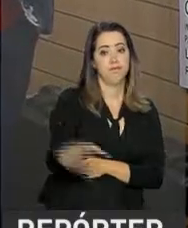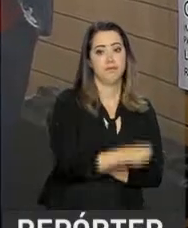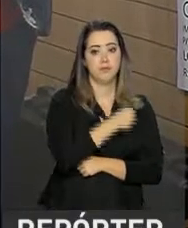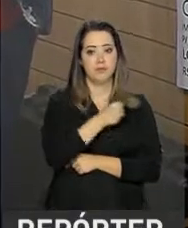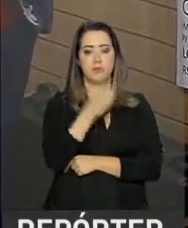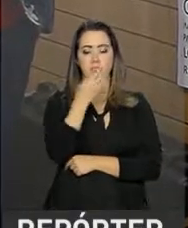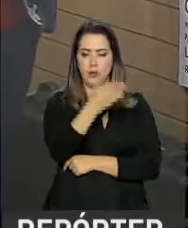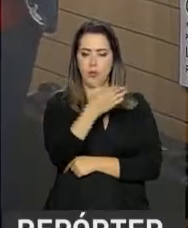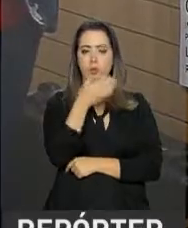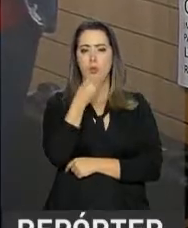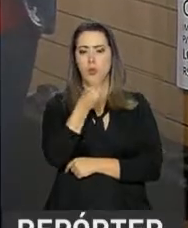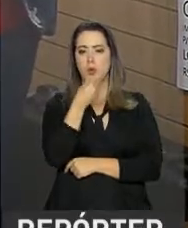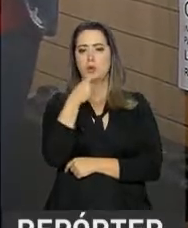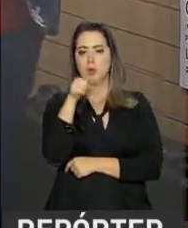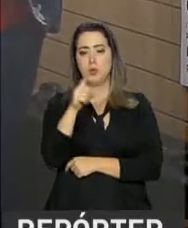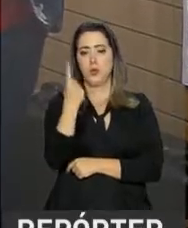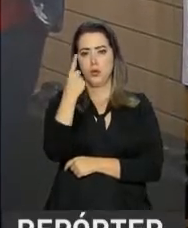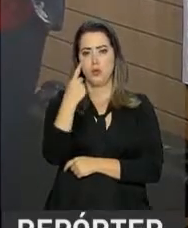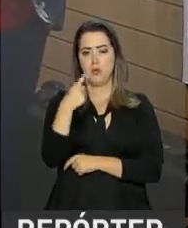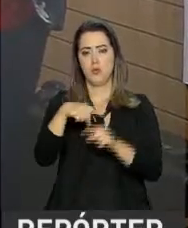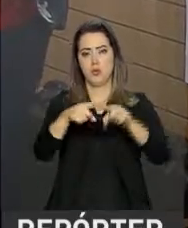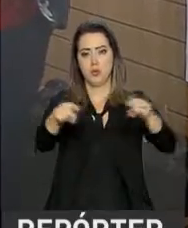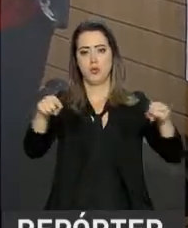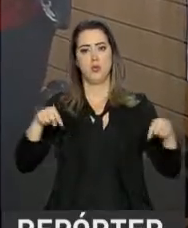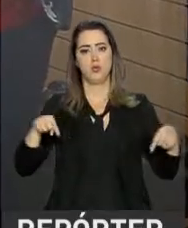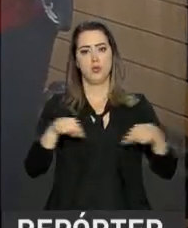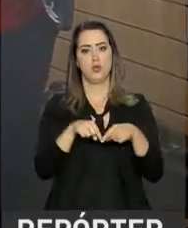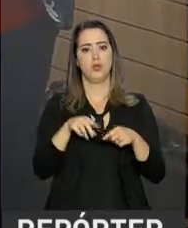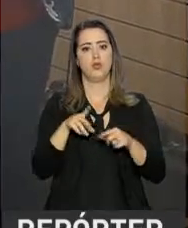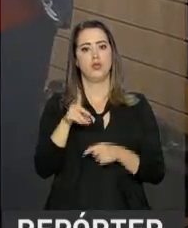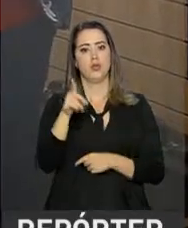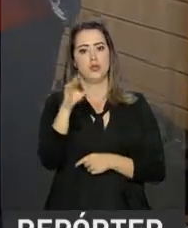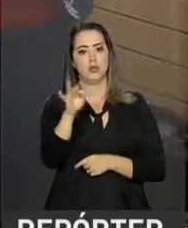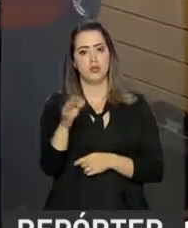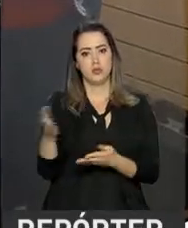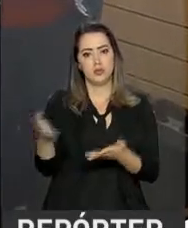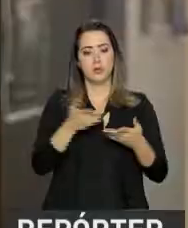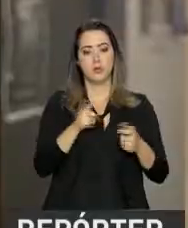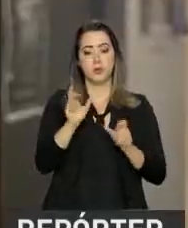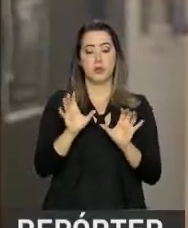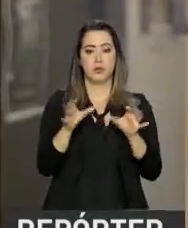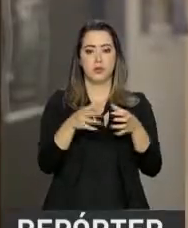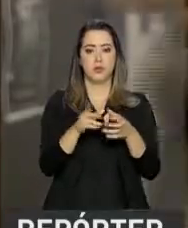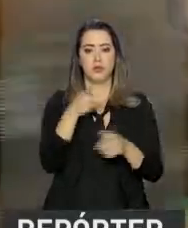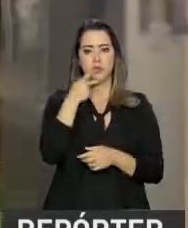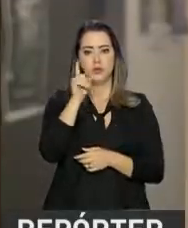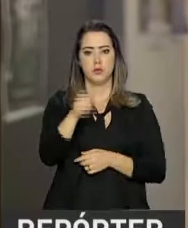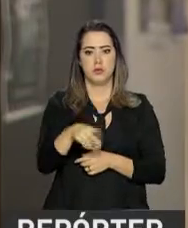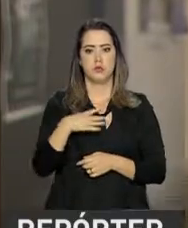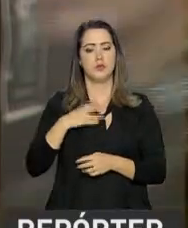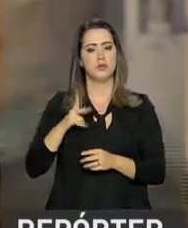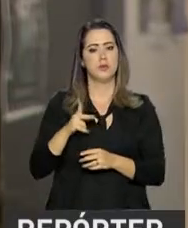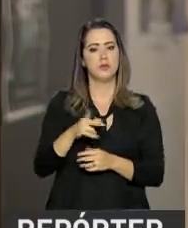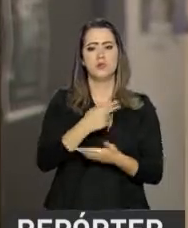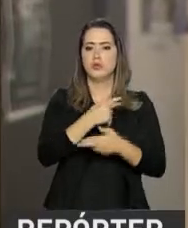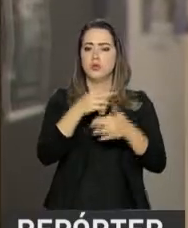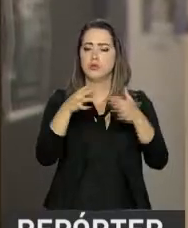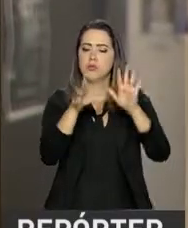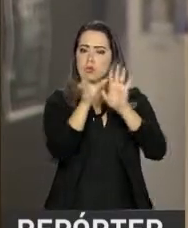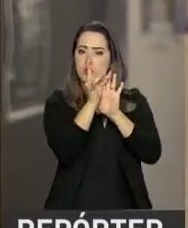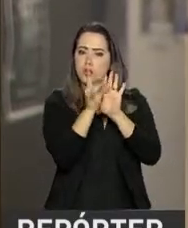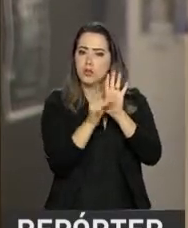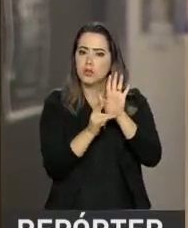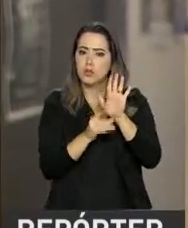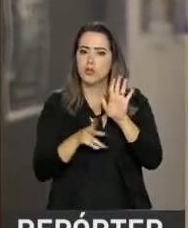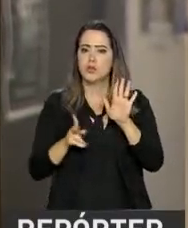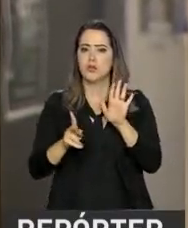Robert Val é dono de uma das lojas de armas do Distrito Federal que receberam a fiscalização. Ele diz que toma uma série de cuidados para